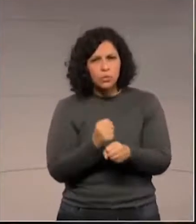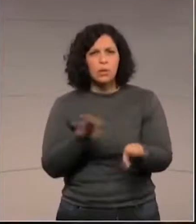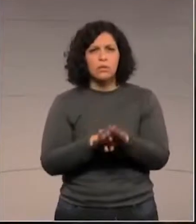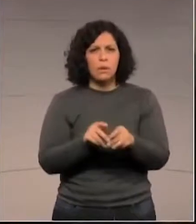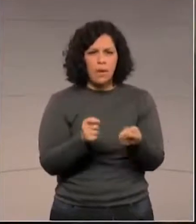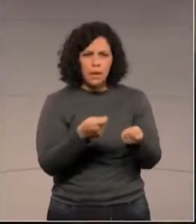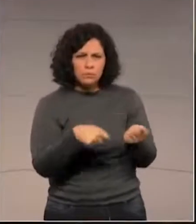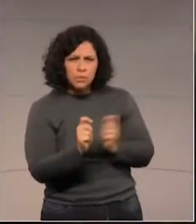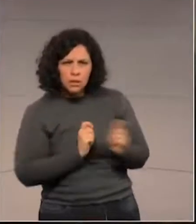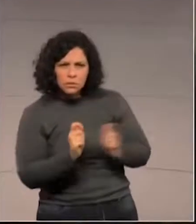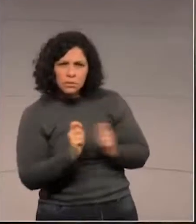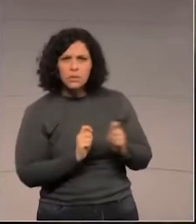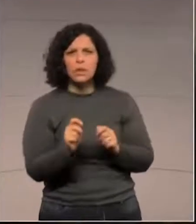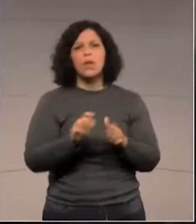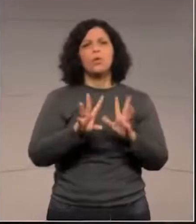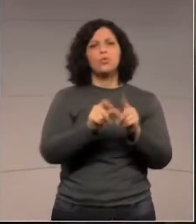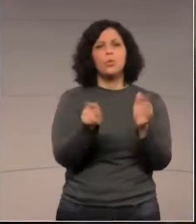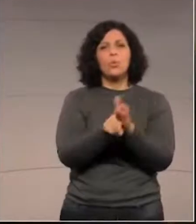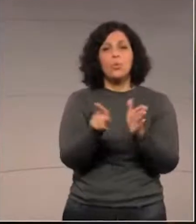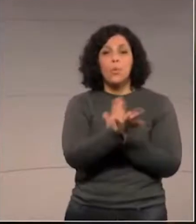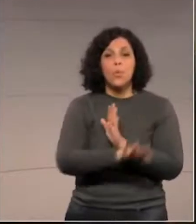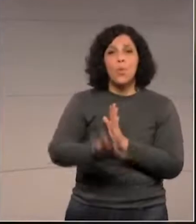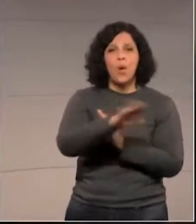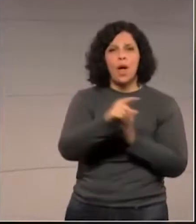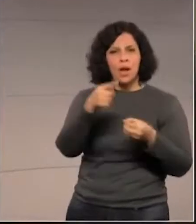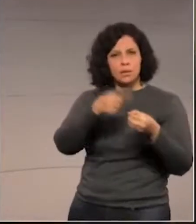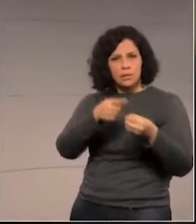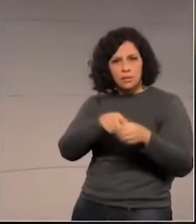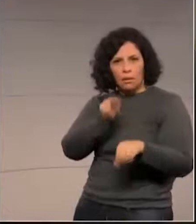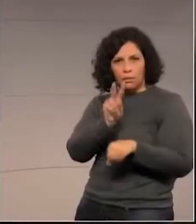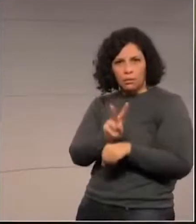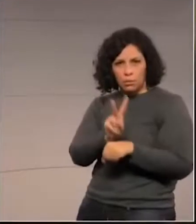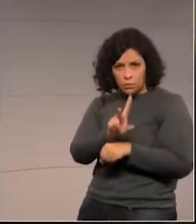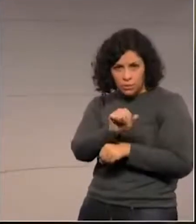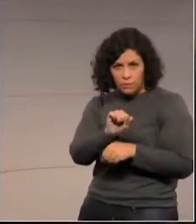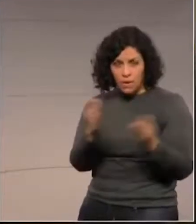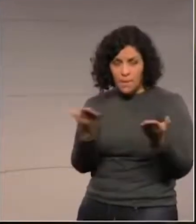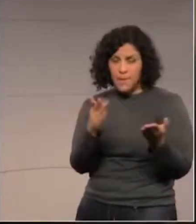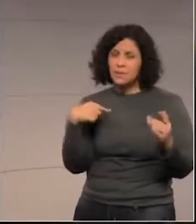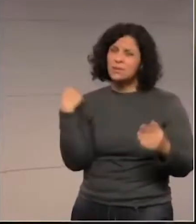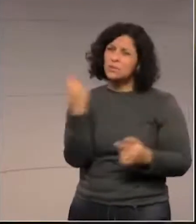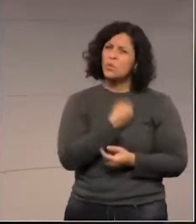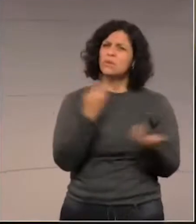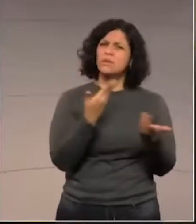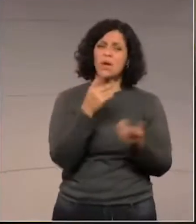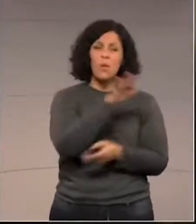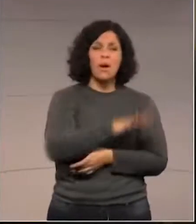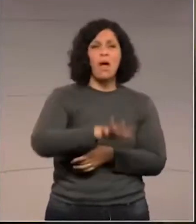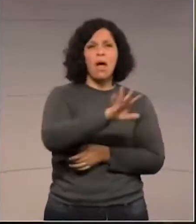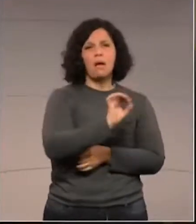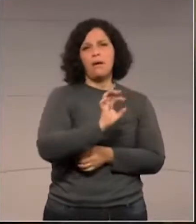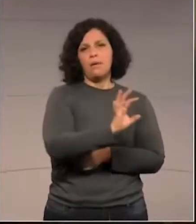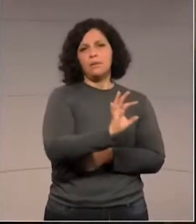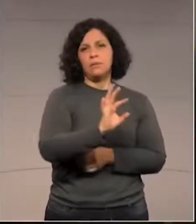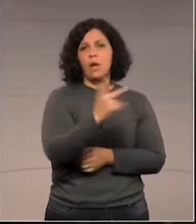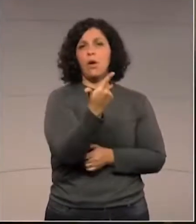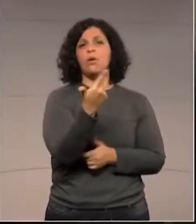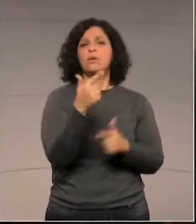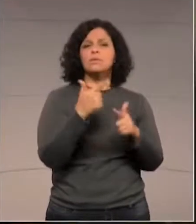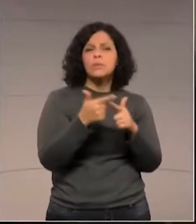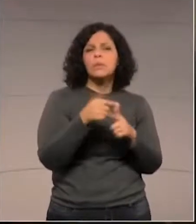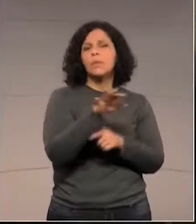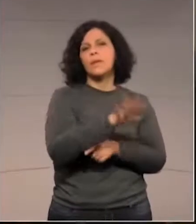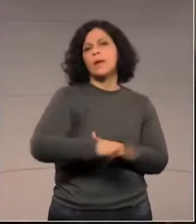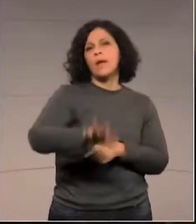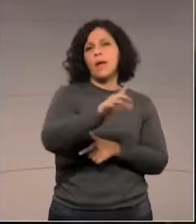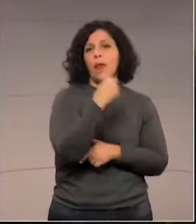equipamentos ficará a cargo dos municípios. Mas, senhoras e senhores, esta é a situação que se encontra atualmente